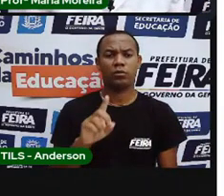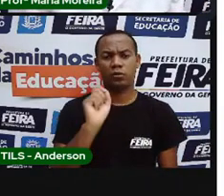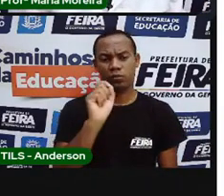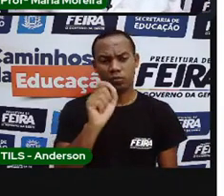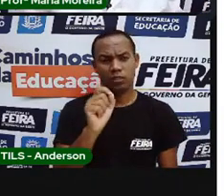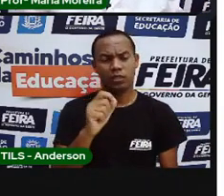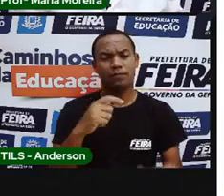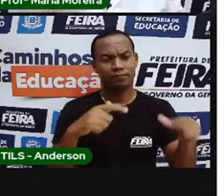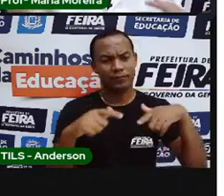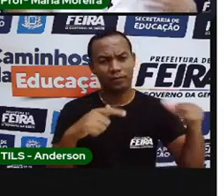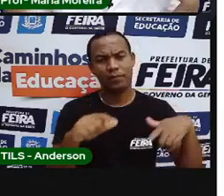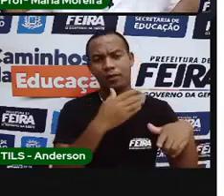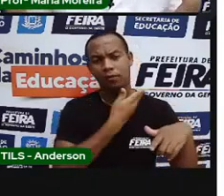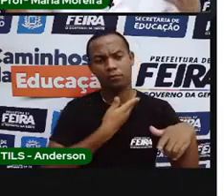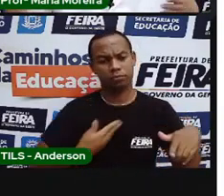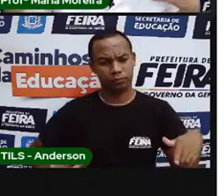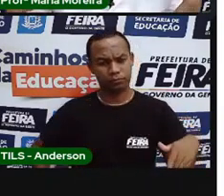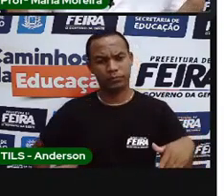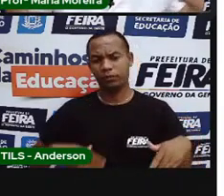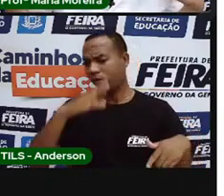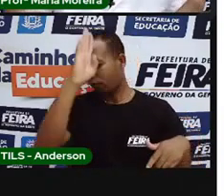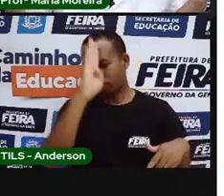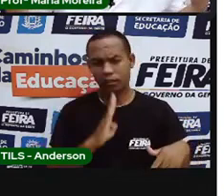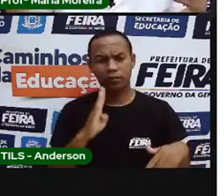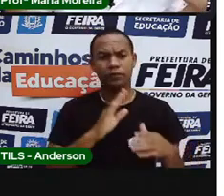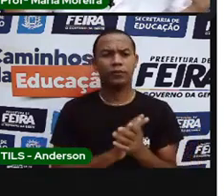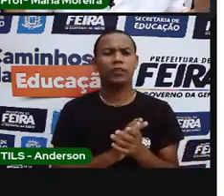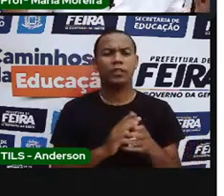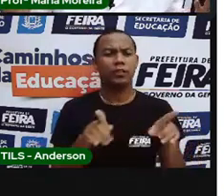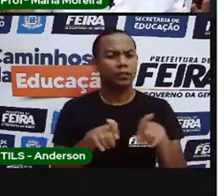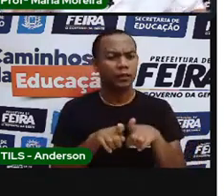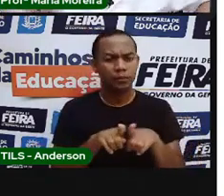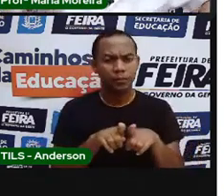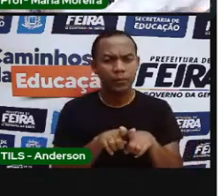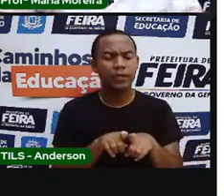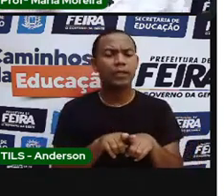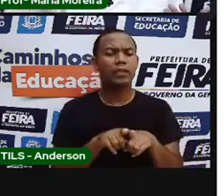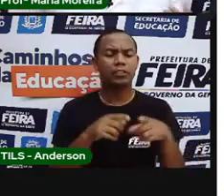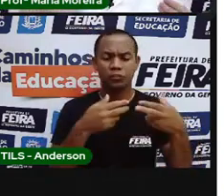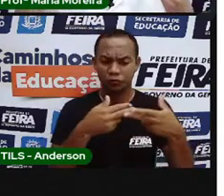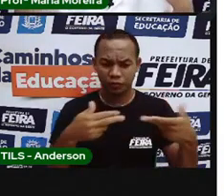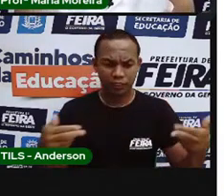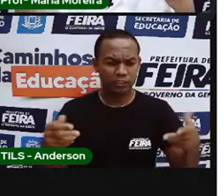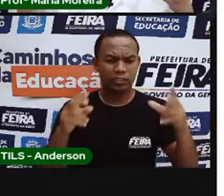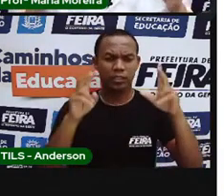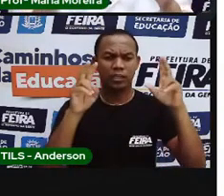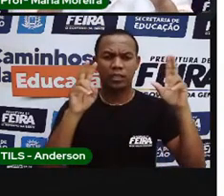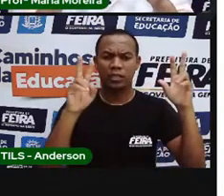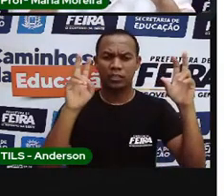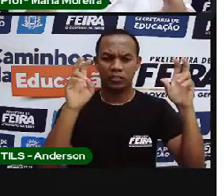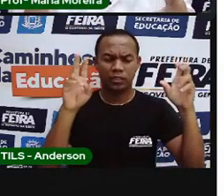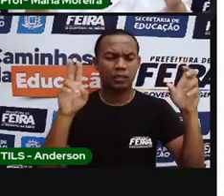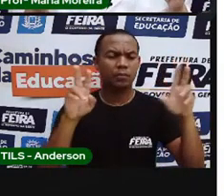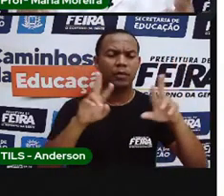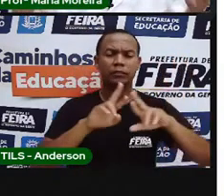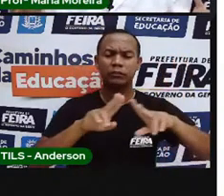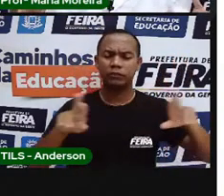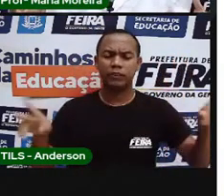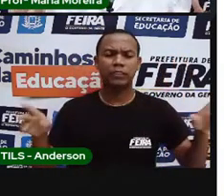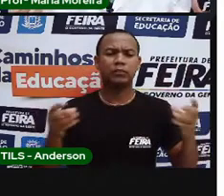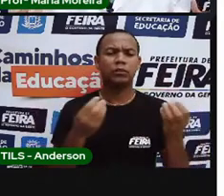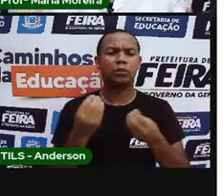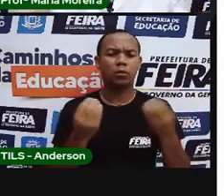esses serviços públicos. E falamos aí no decorrer da semana sobre várias coisas que acabavam compondo